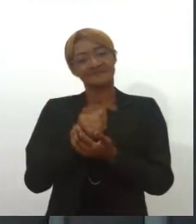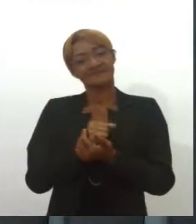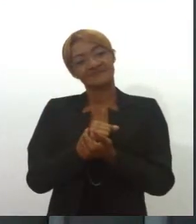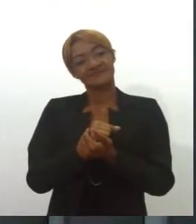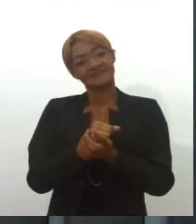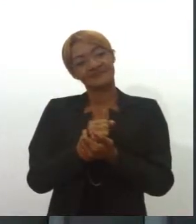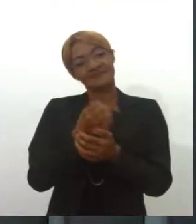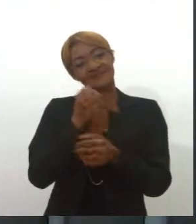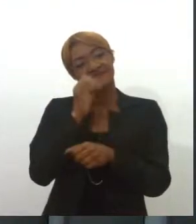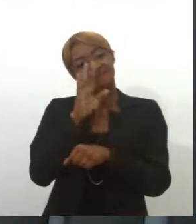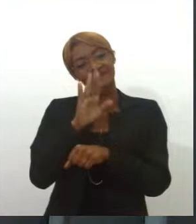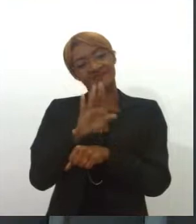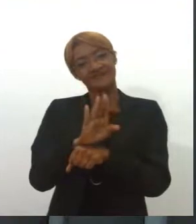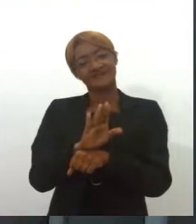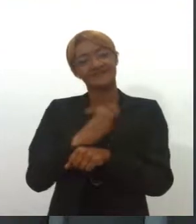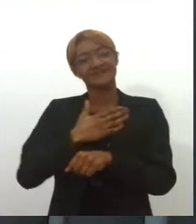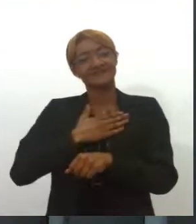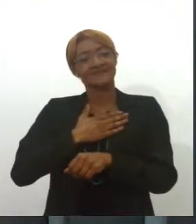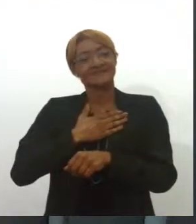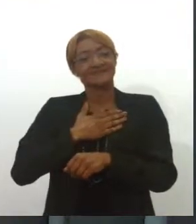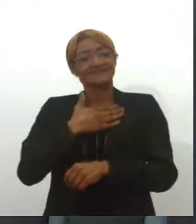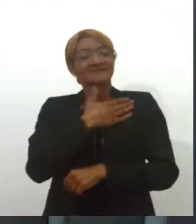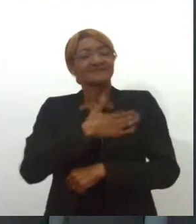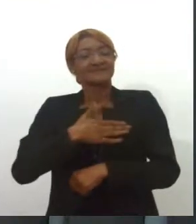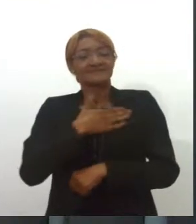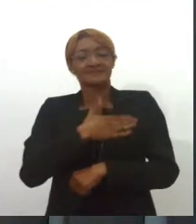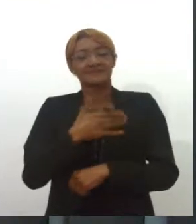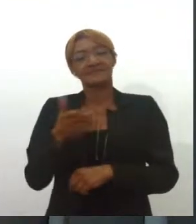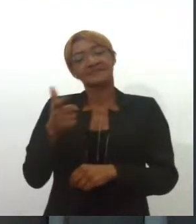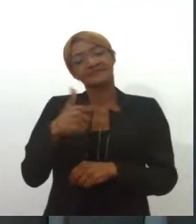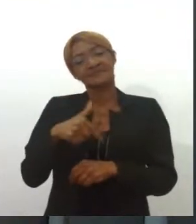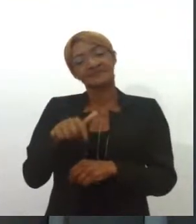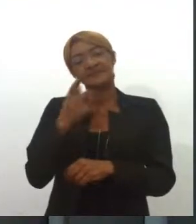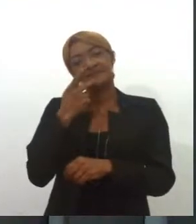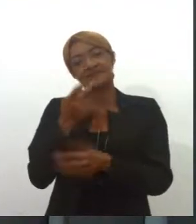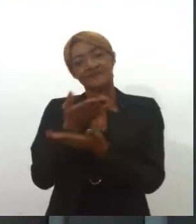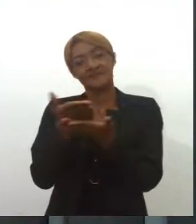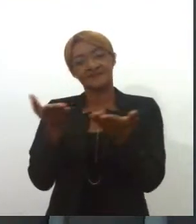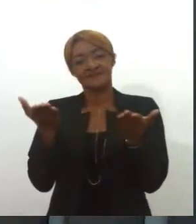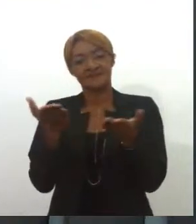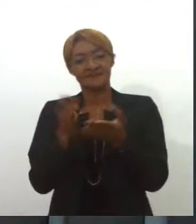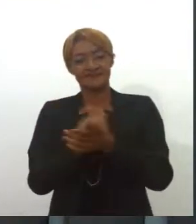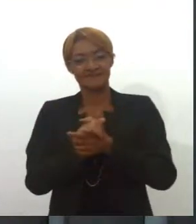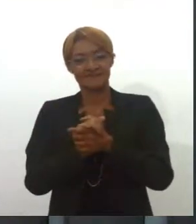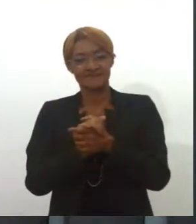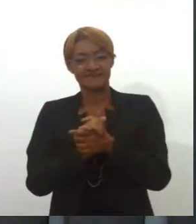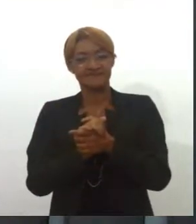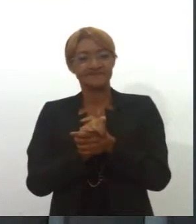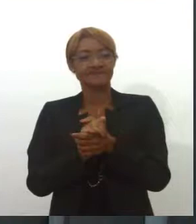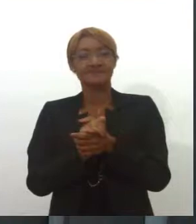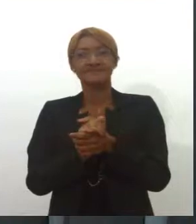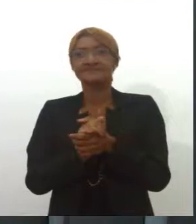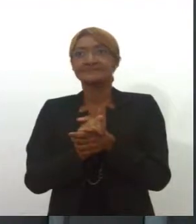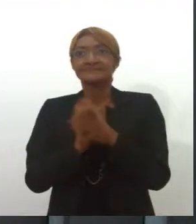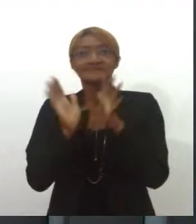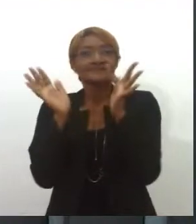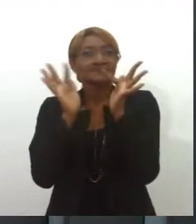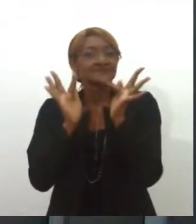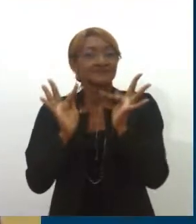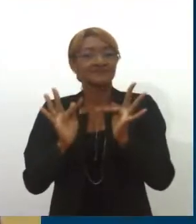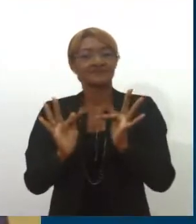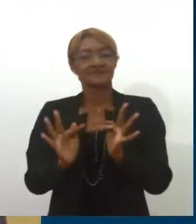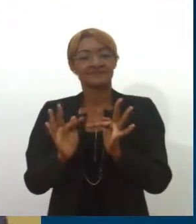tarde, Tiago. Pra mim é uma alegria, sim, falar com você mais uma vez. Nós recebemos com muito otimismo, né? Nós que